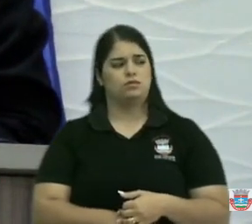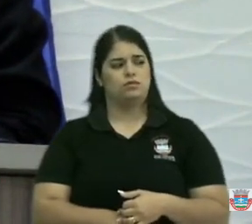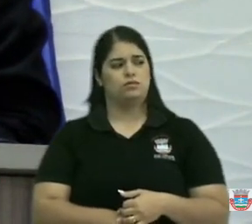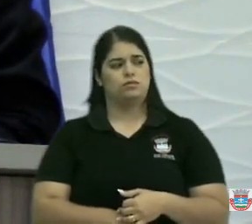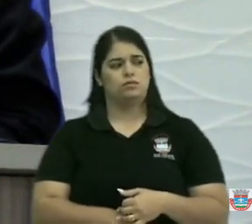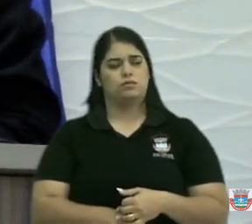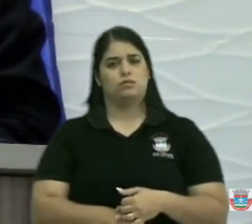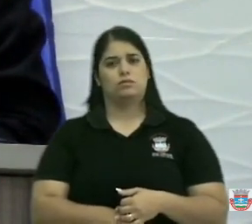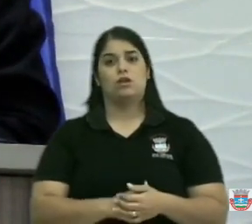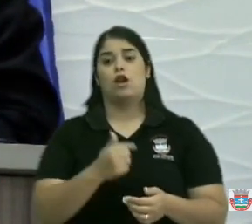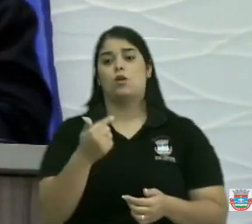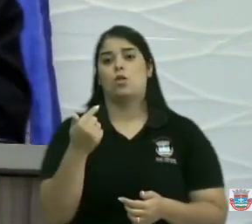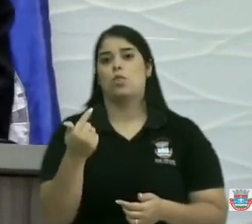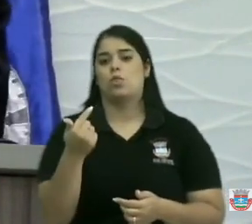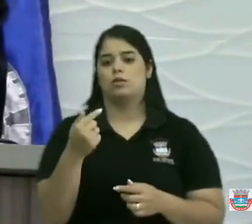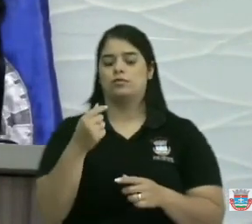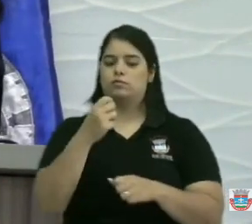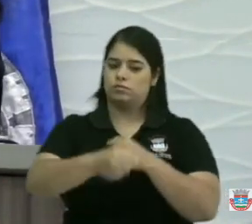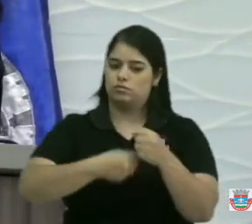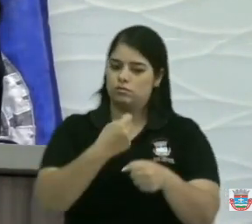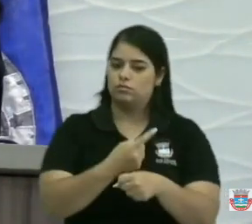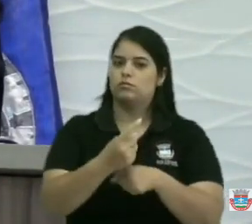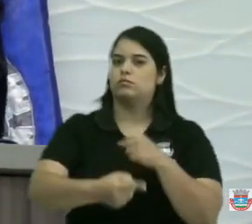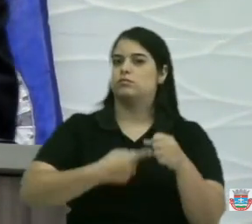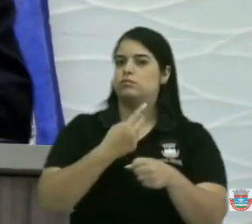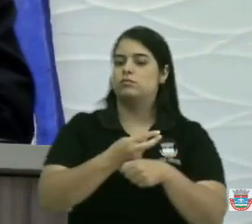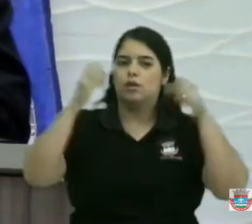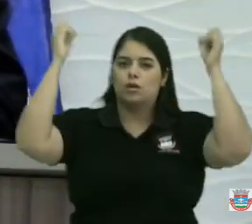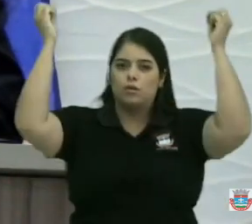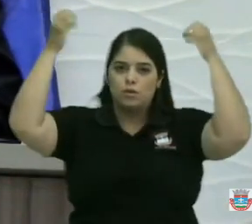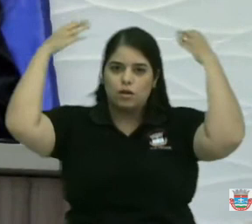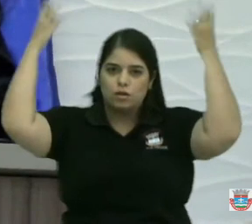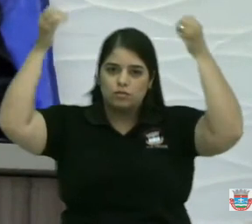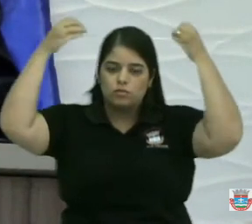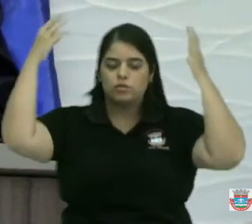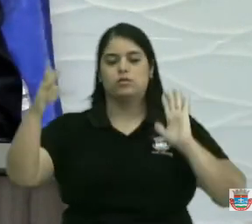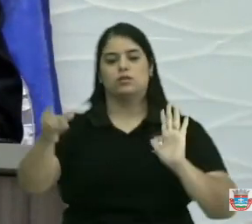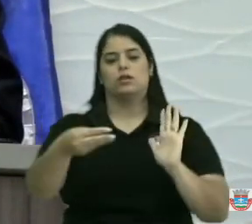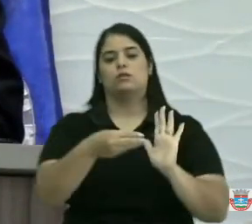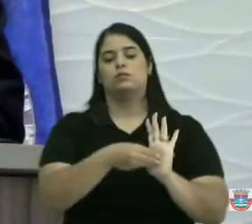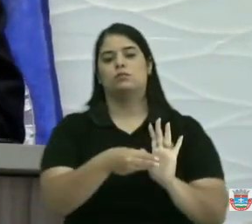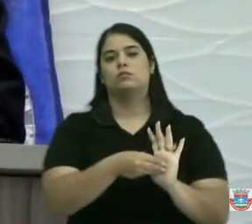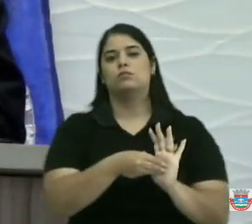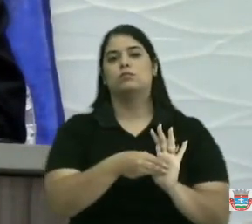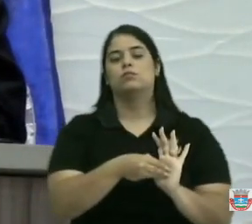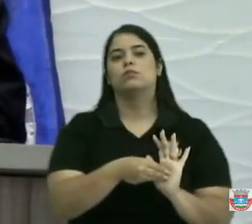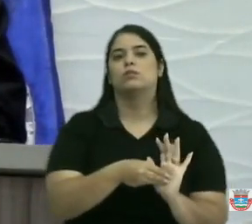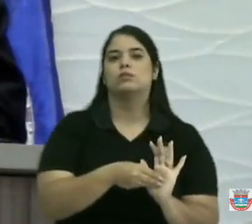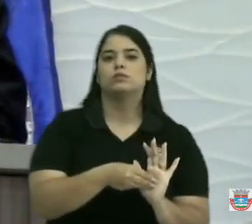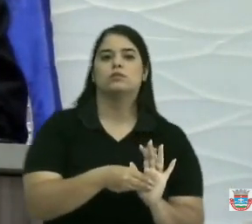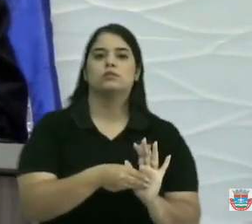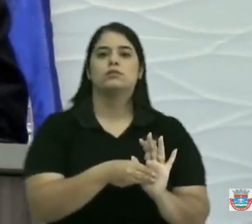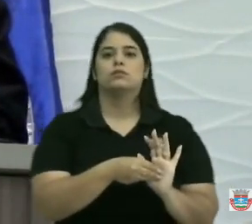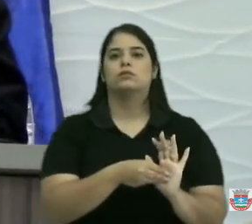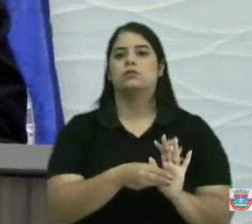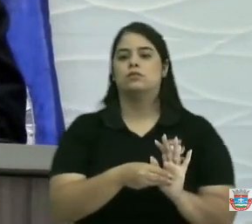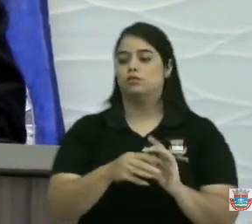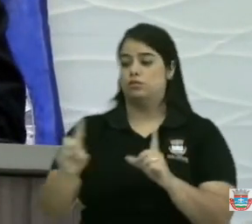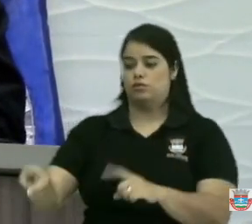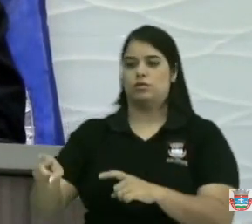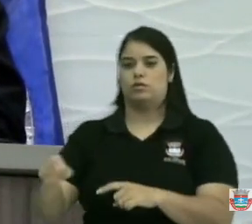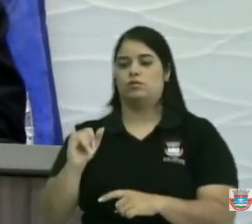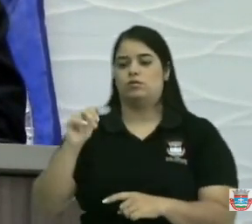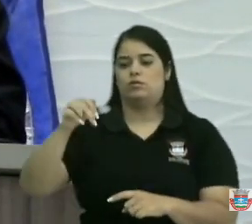faz dois anos coloquei uma ambulância na minha emenda para a empoeira e sudré